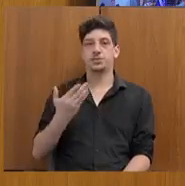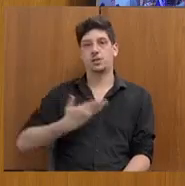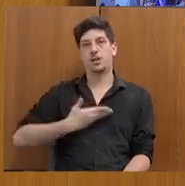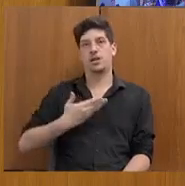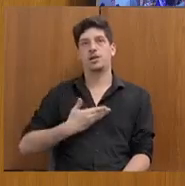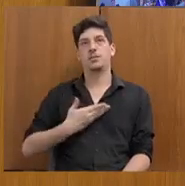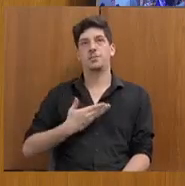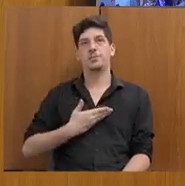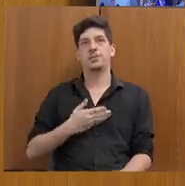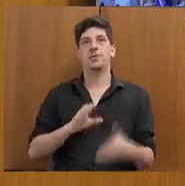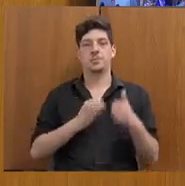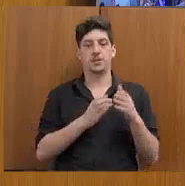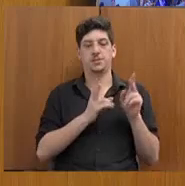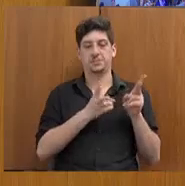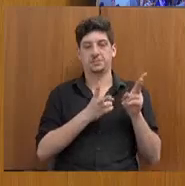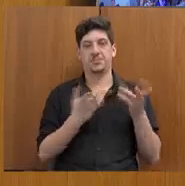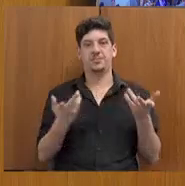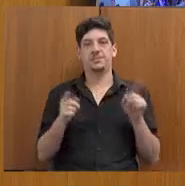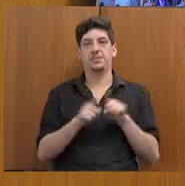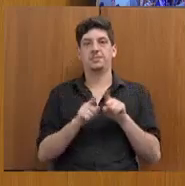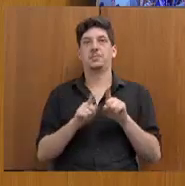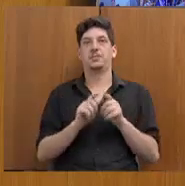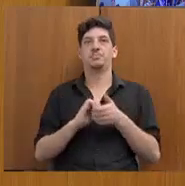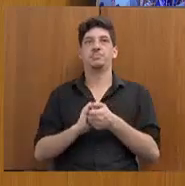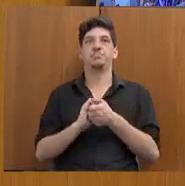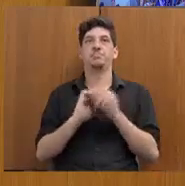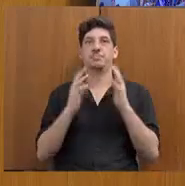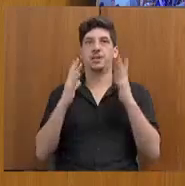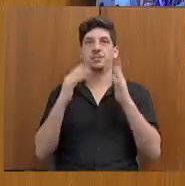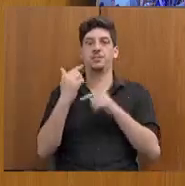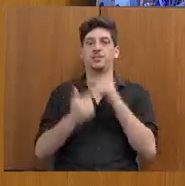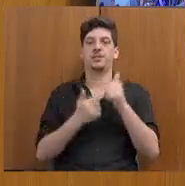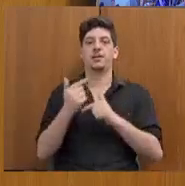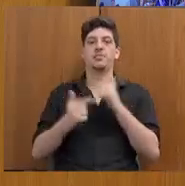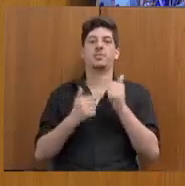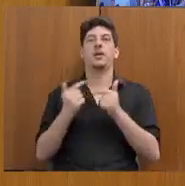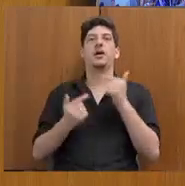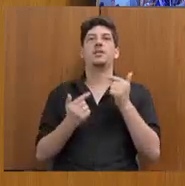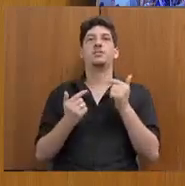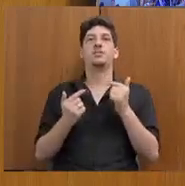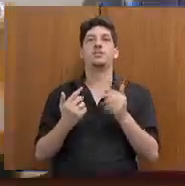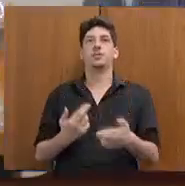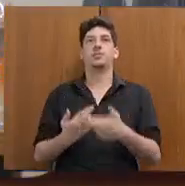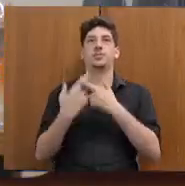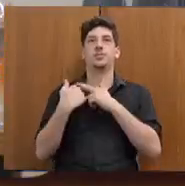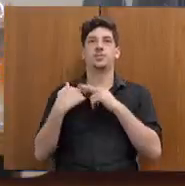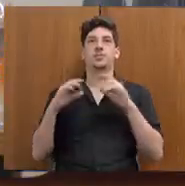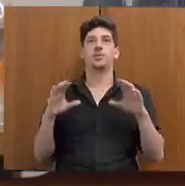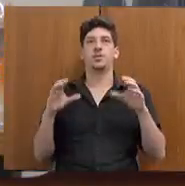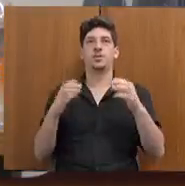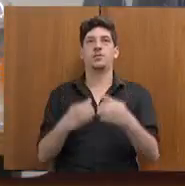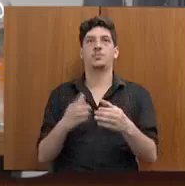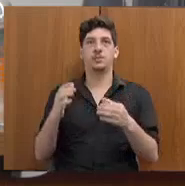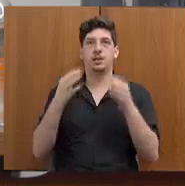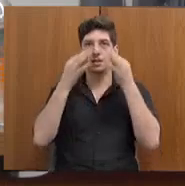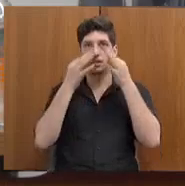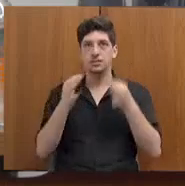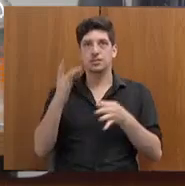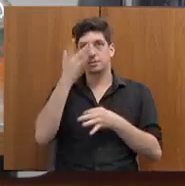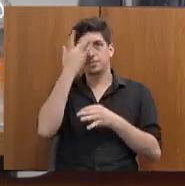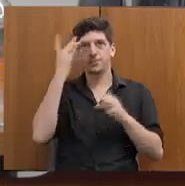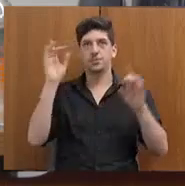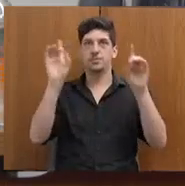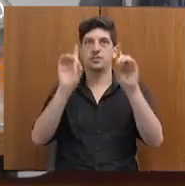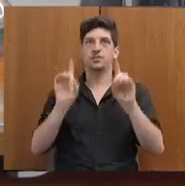partido. Parabenizar pelo trabalho que vem realizando, especialmente na frente da comissão, de atenção às pessoas com deficiência.